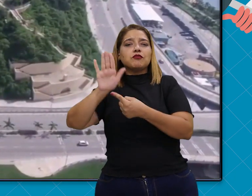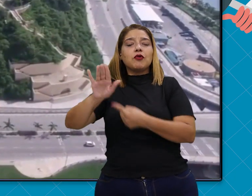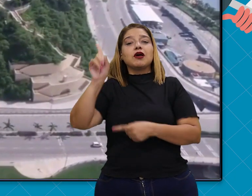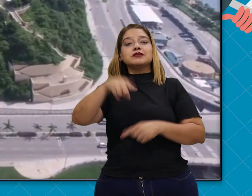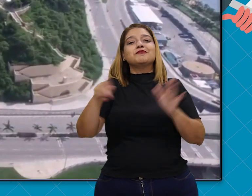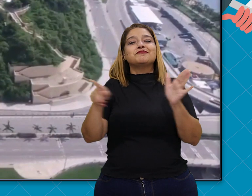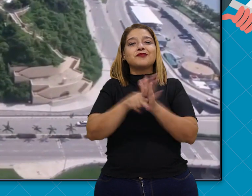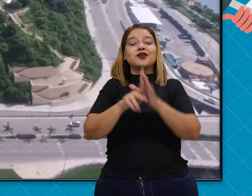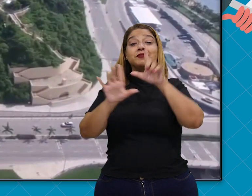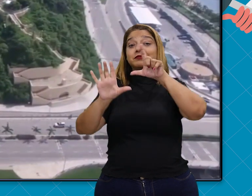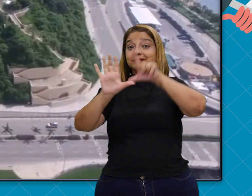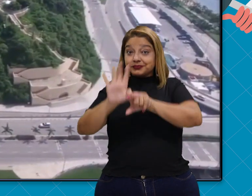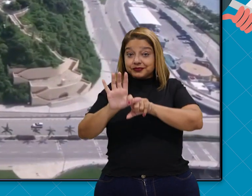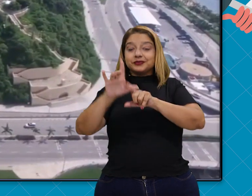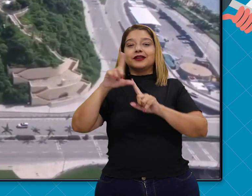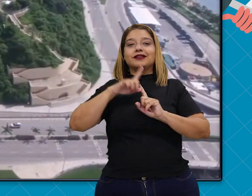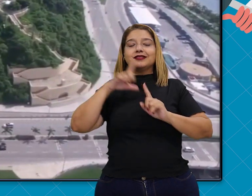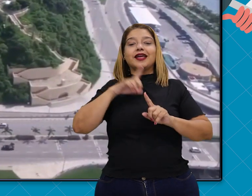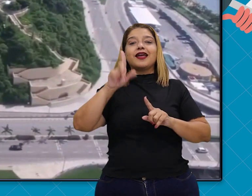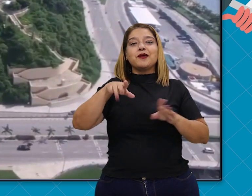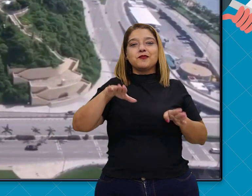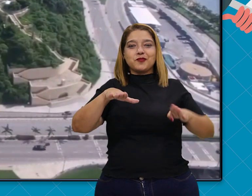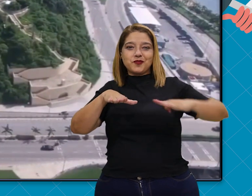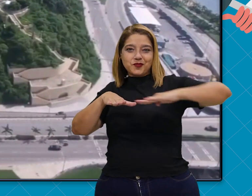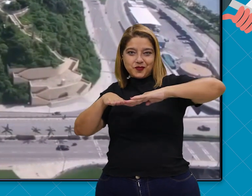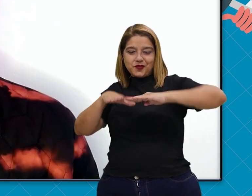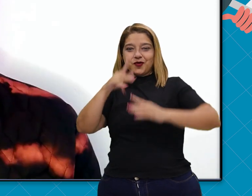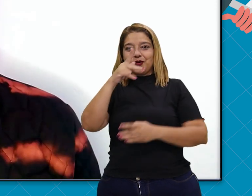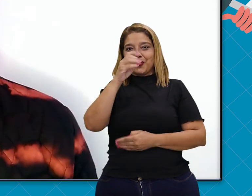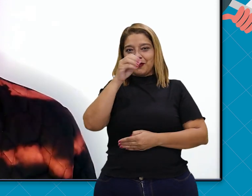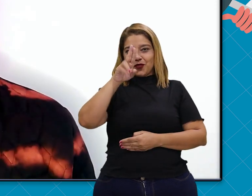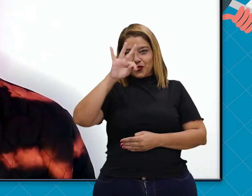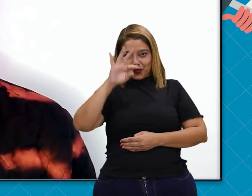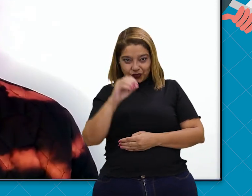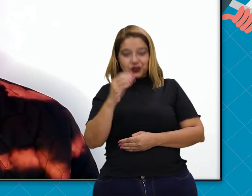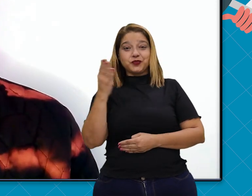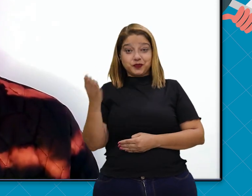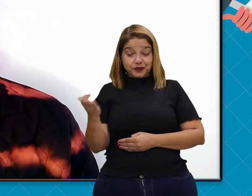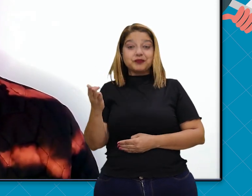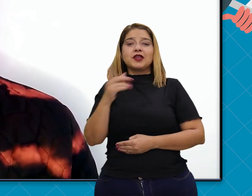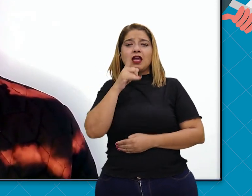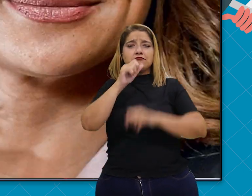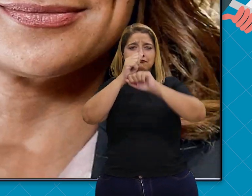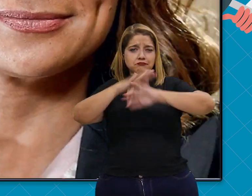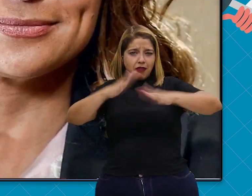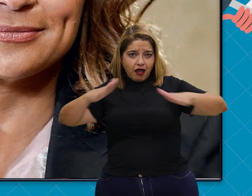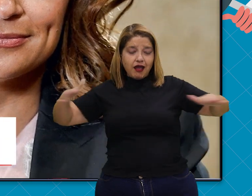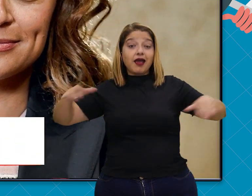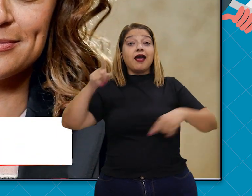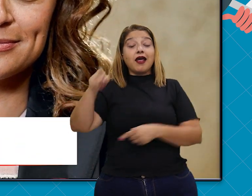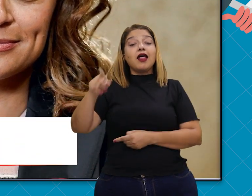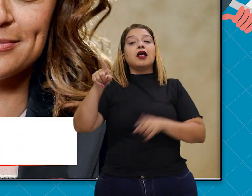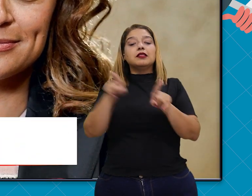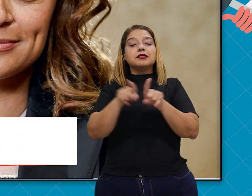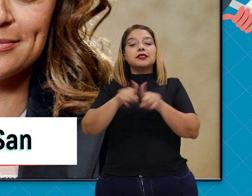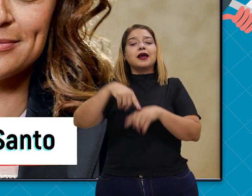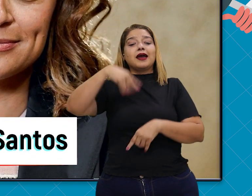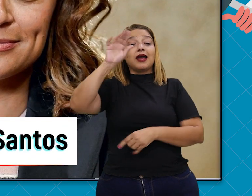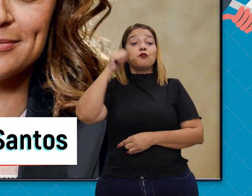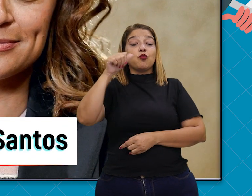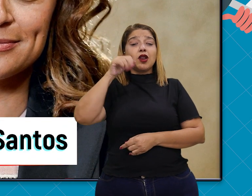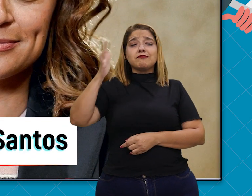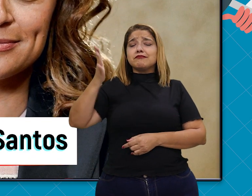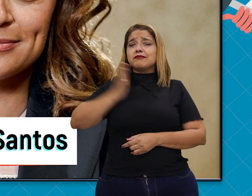marítimo. Então, Angola ou Luanda tinha uma bilionária que é a engenheira Isabel Luiz Santos.